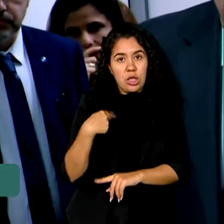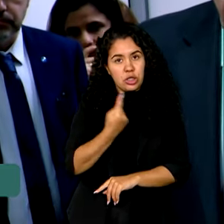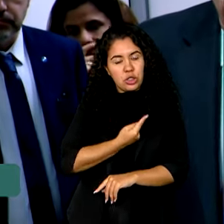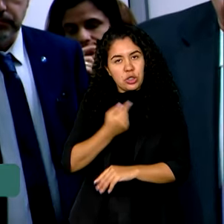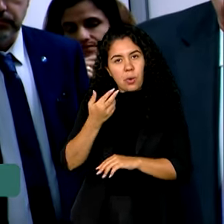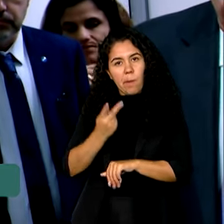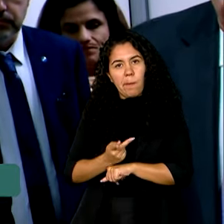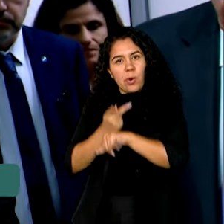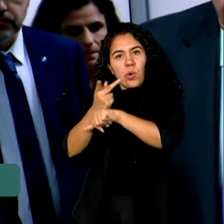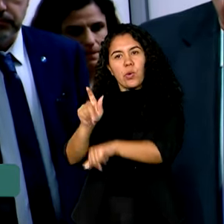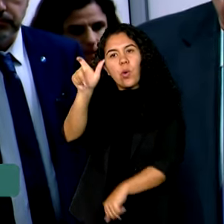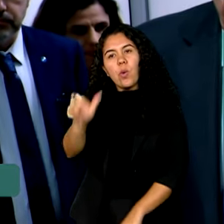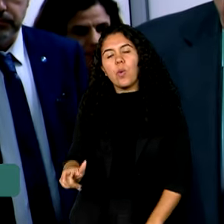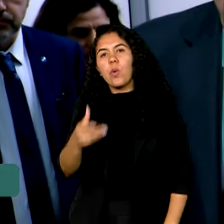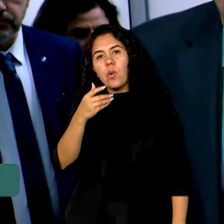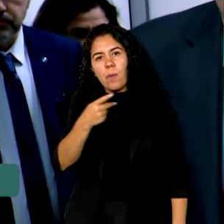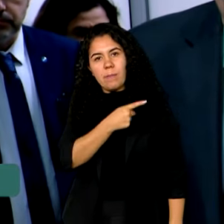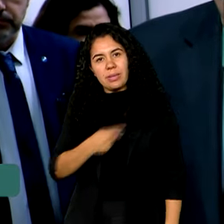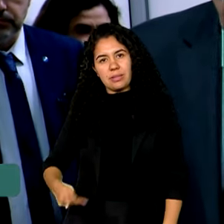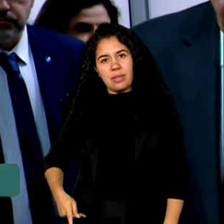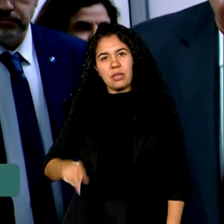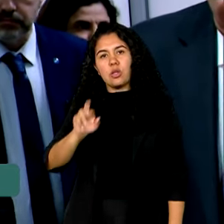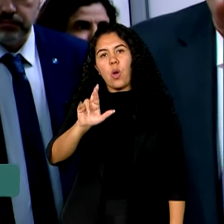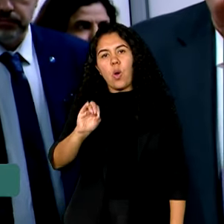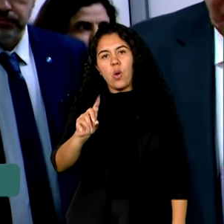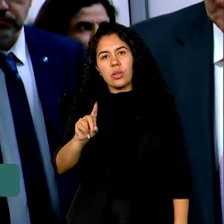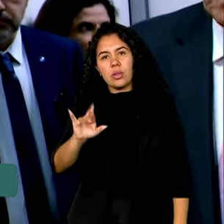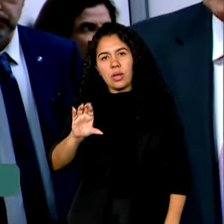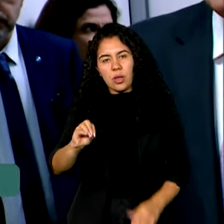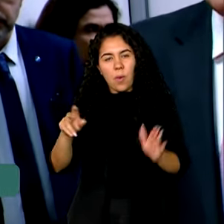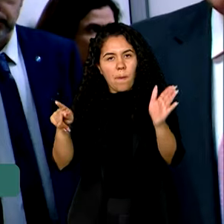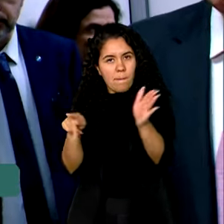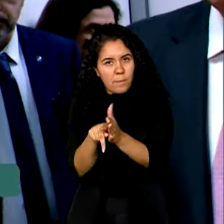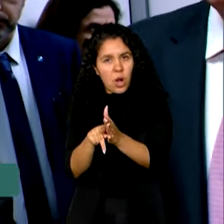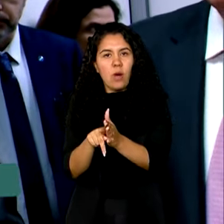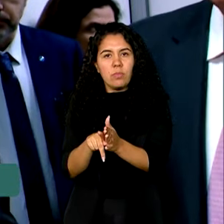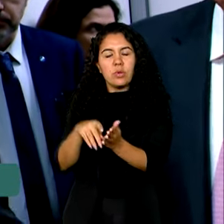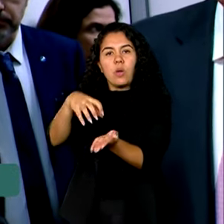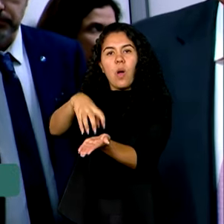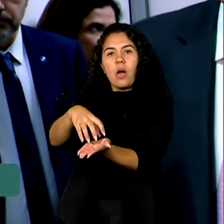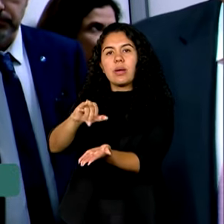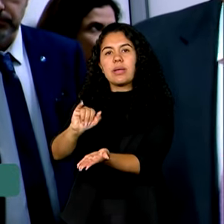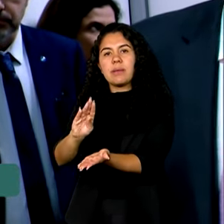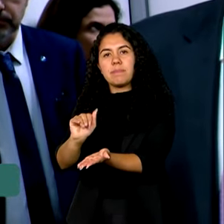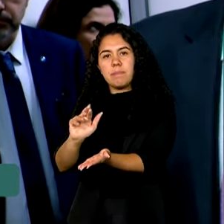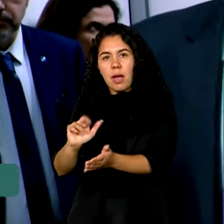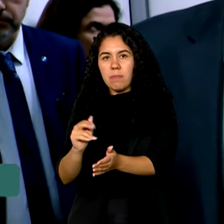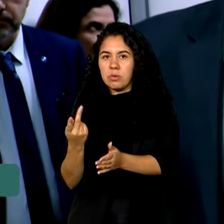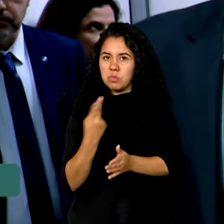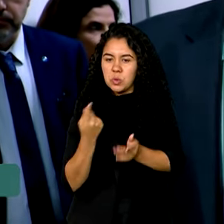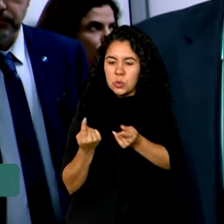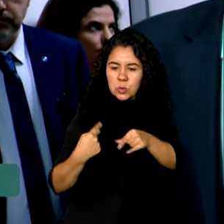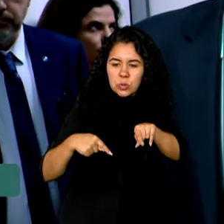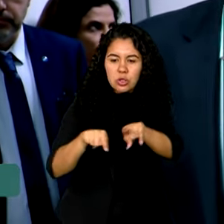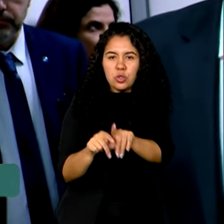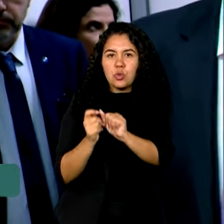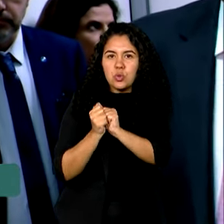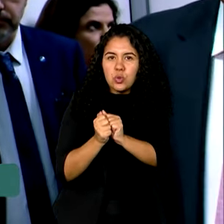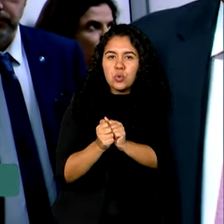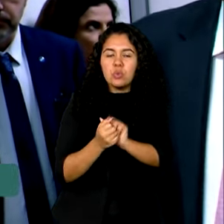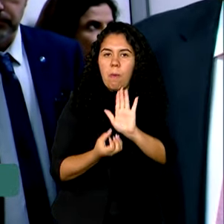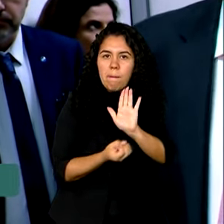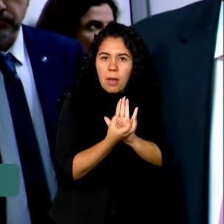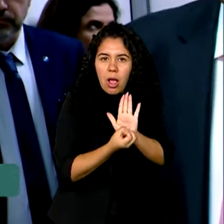Agostinho do IBAMA e construímos juntos um plano de